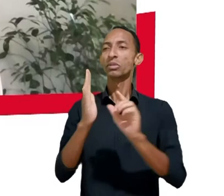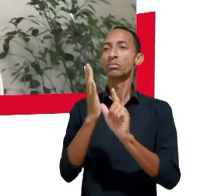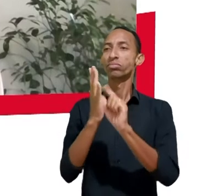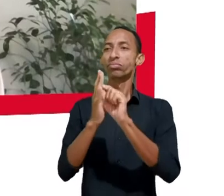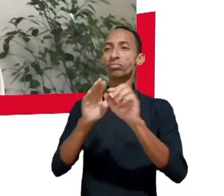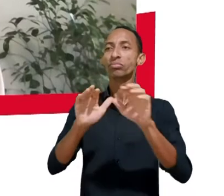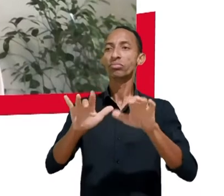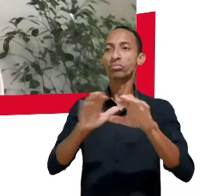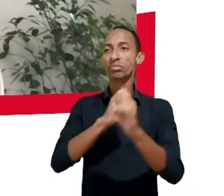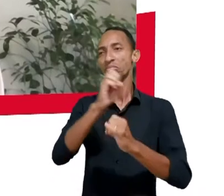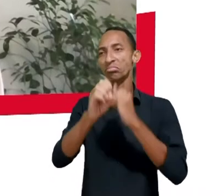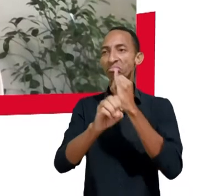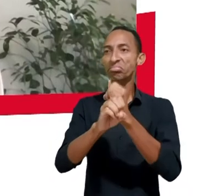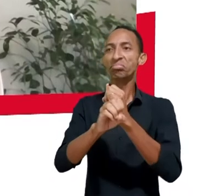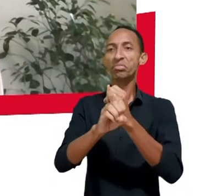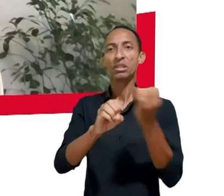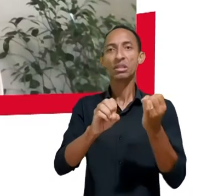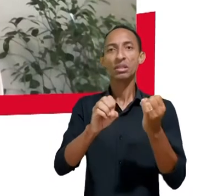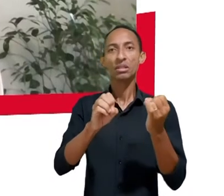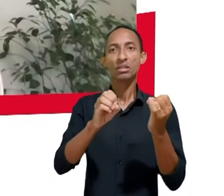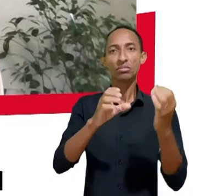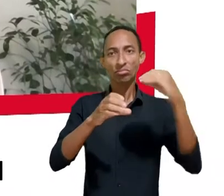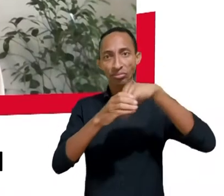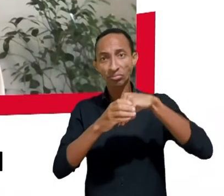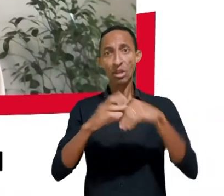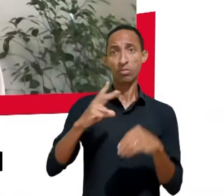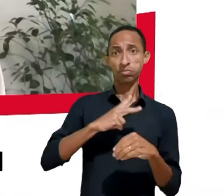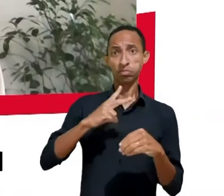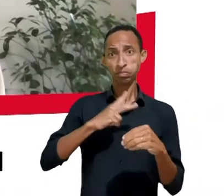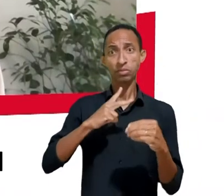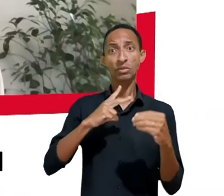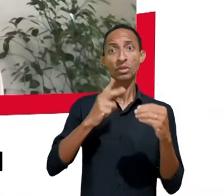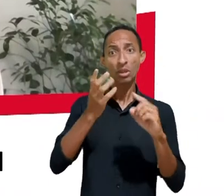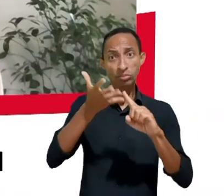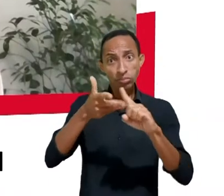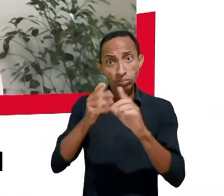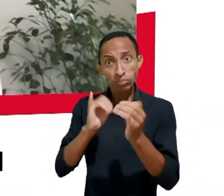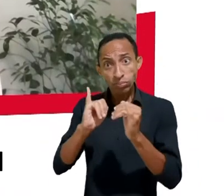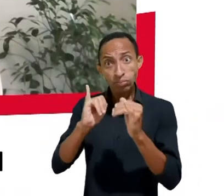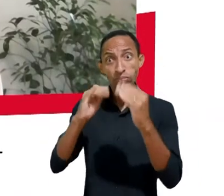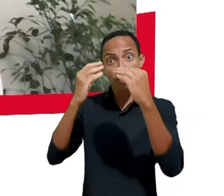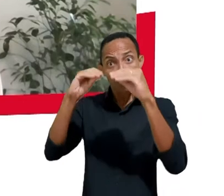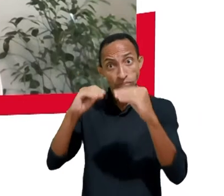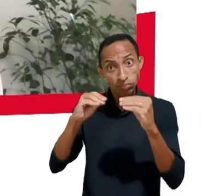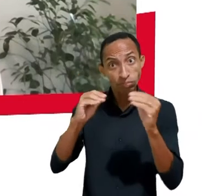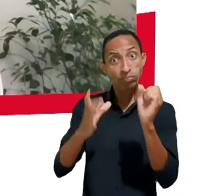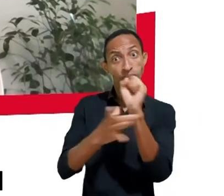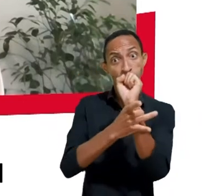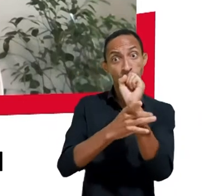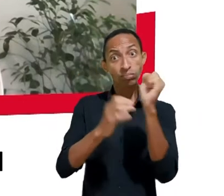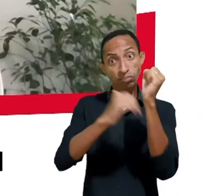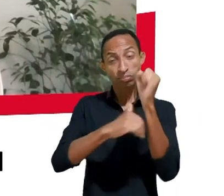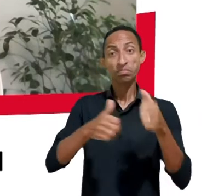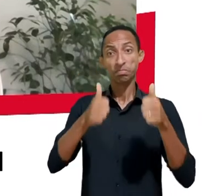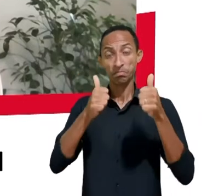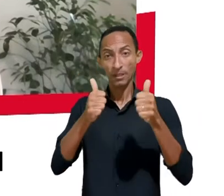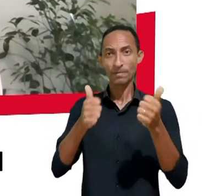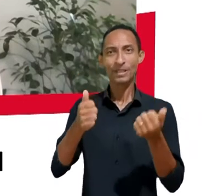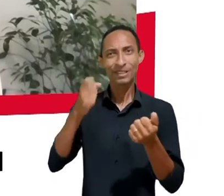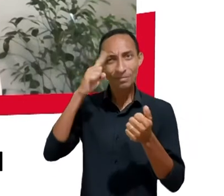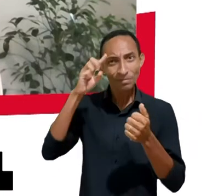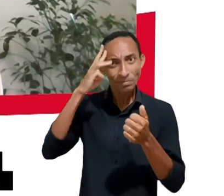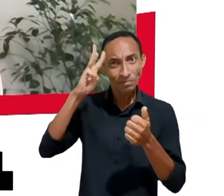privacidade e de seus dados pessoais. Durante os três dias de fórum, nós refletimos sobre os prejuízos do